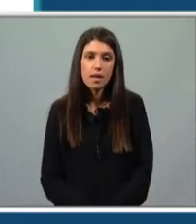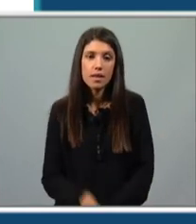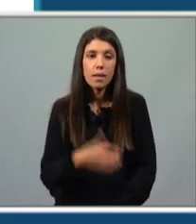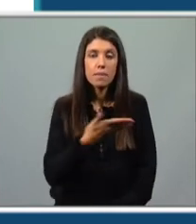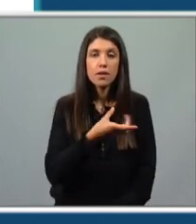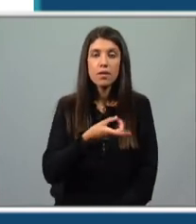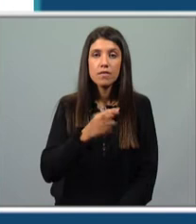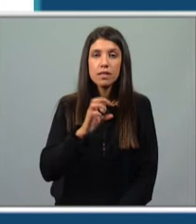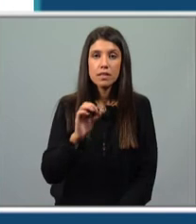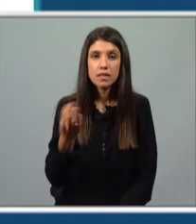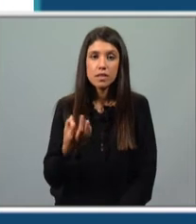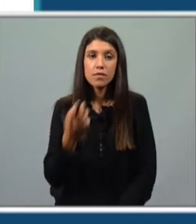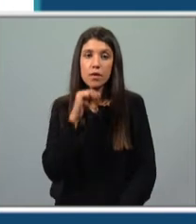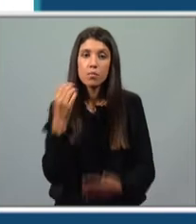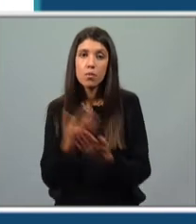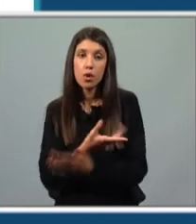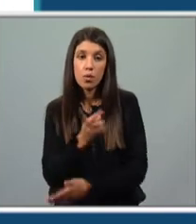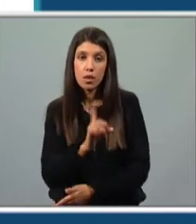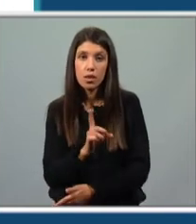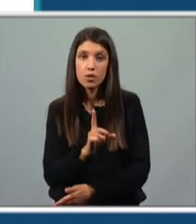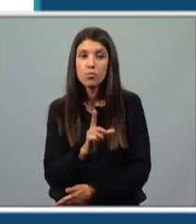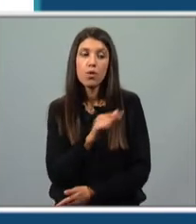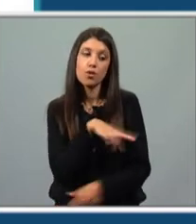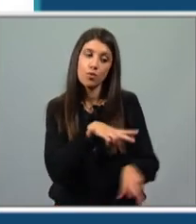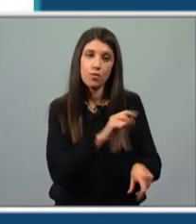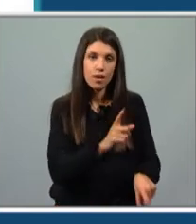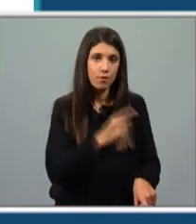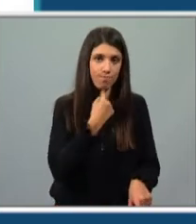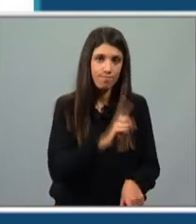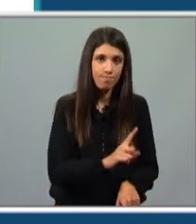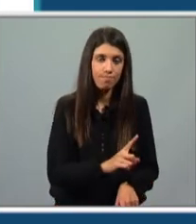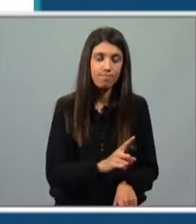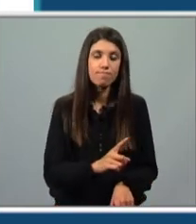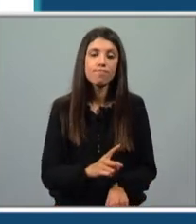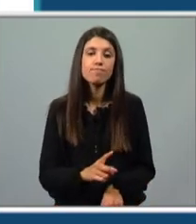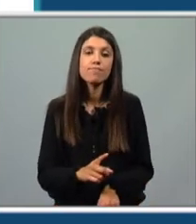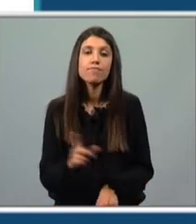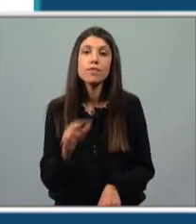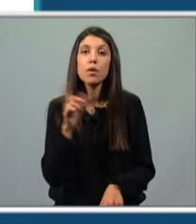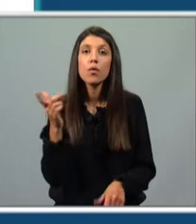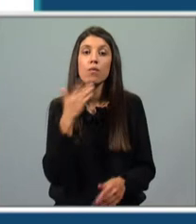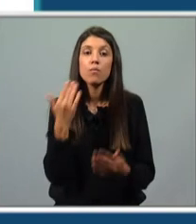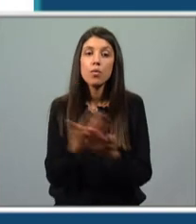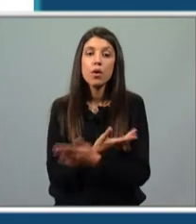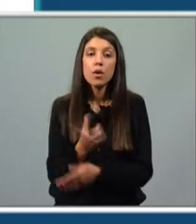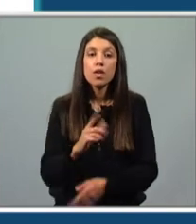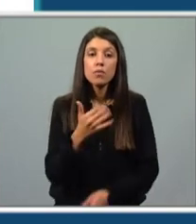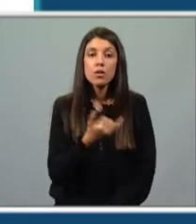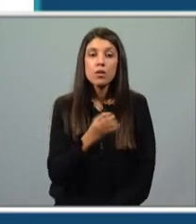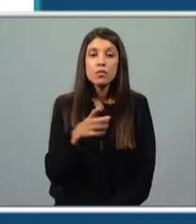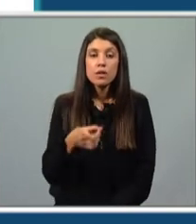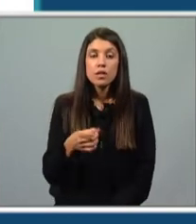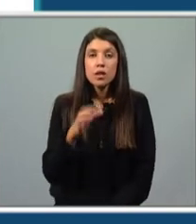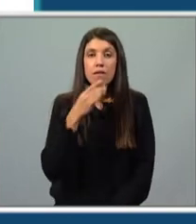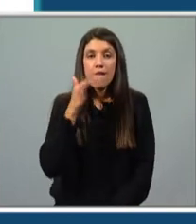1930, e faleceu em Lisboa. Essa informação não estava no vídeo, por isso eu a coloquei cá. Em 2019, com 88 anos.